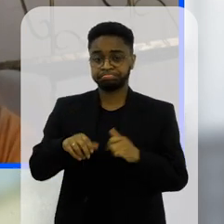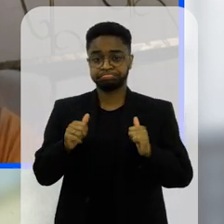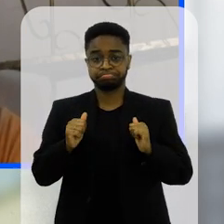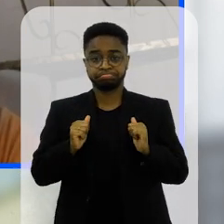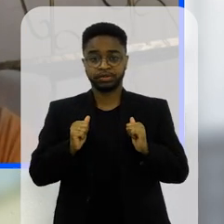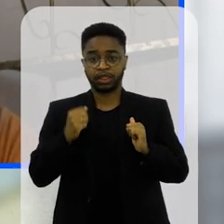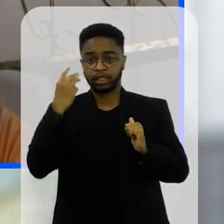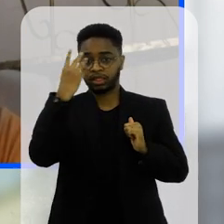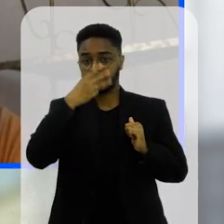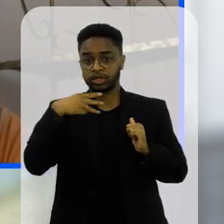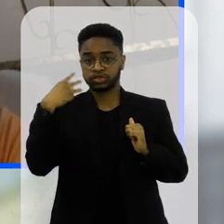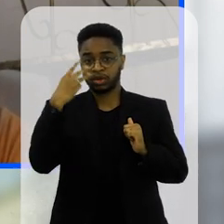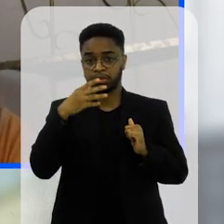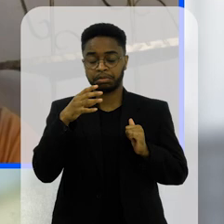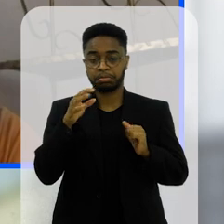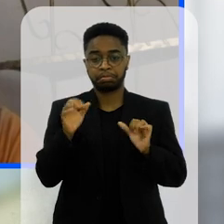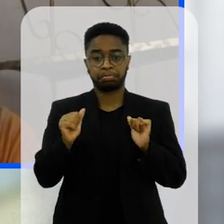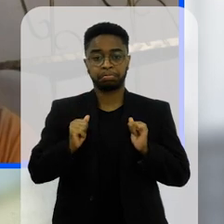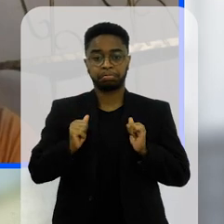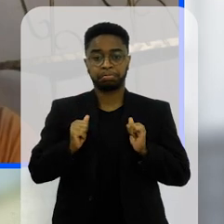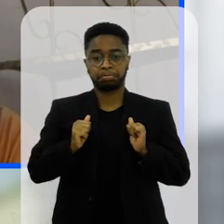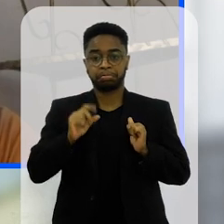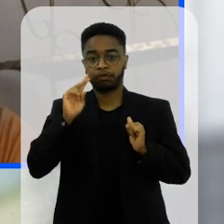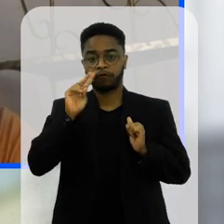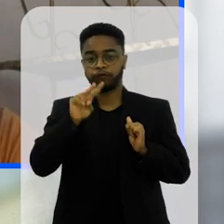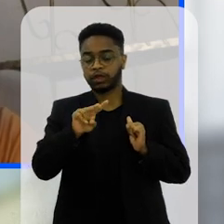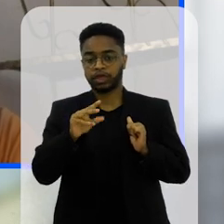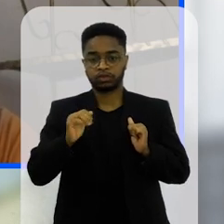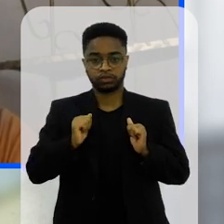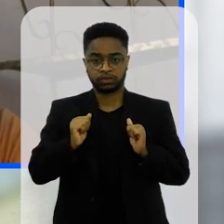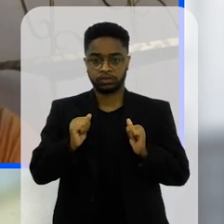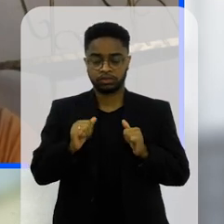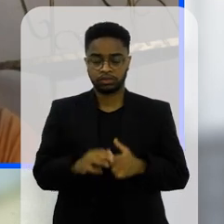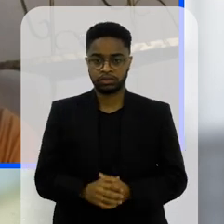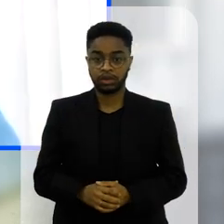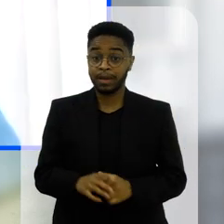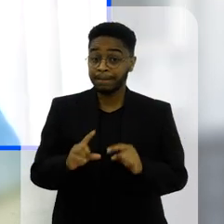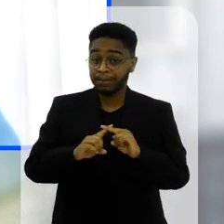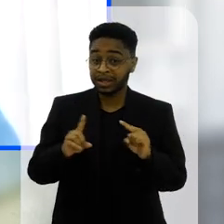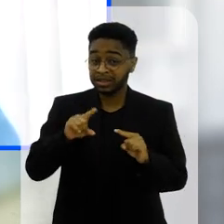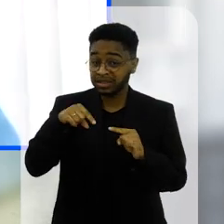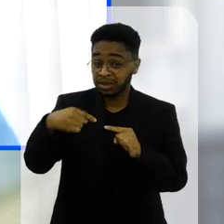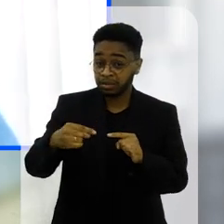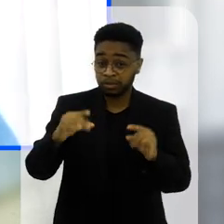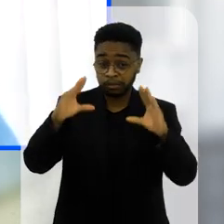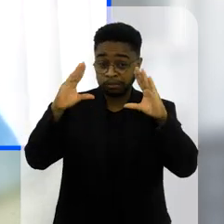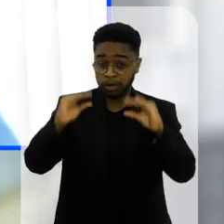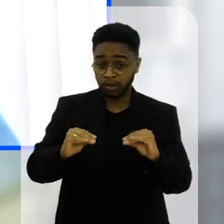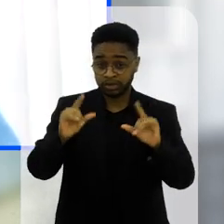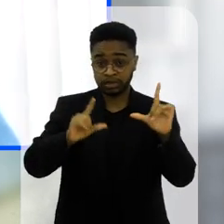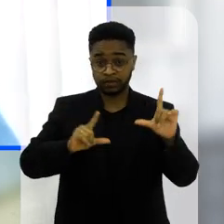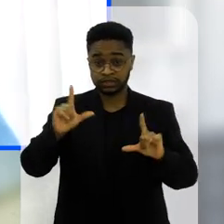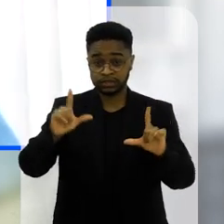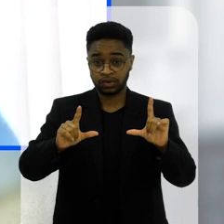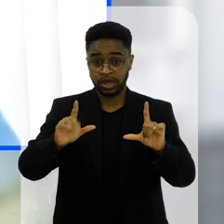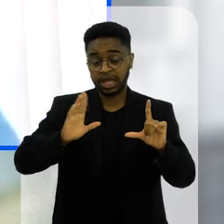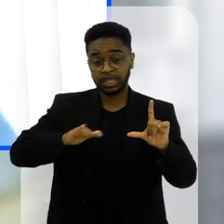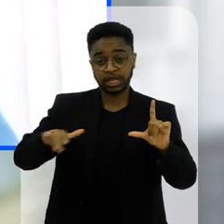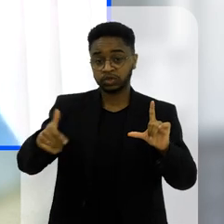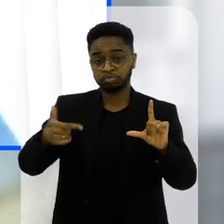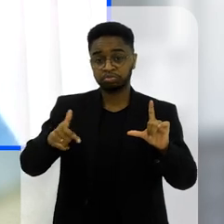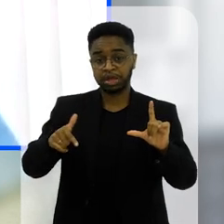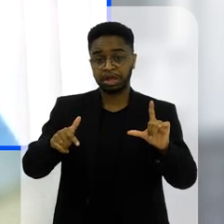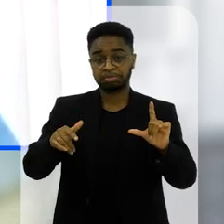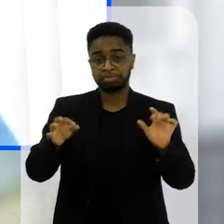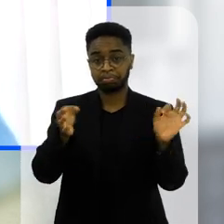ali tranquilamente três horas de forma passiva olhando pra tela né e quando você desliga a televisão e essa criança não tem mais aquela